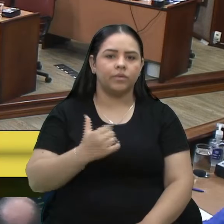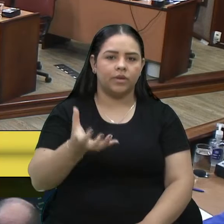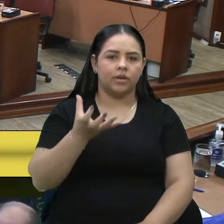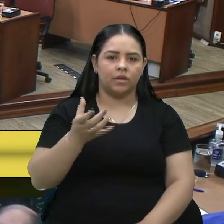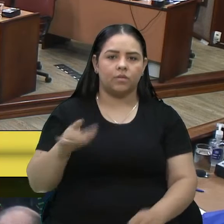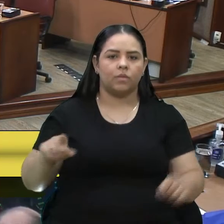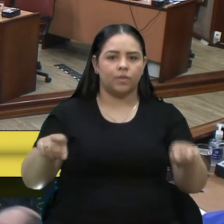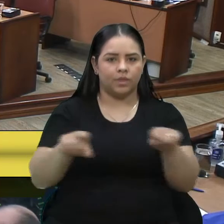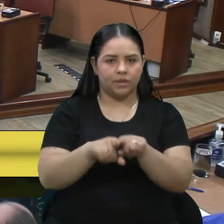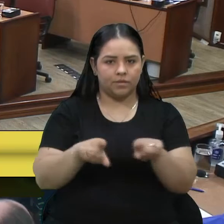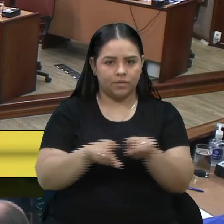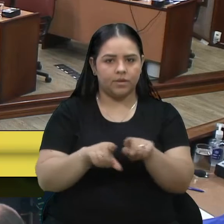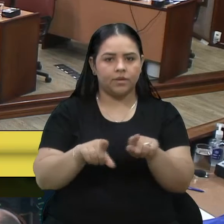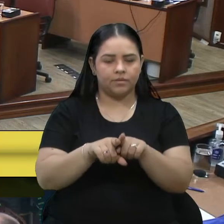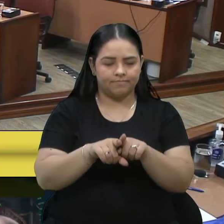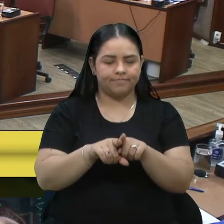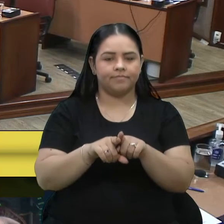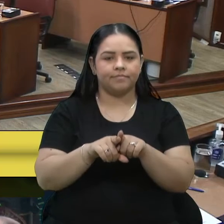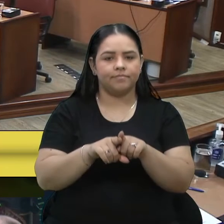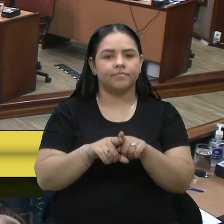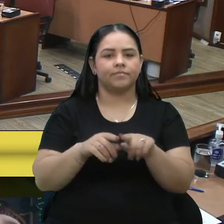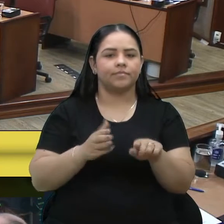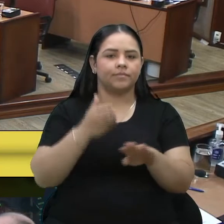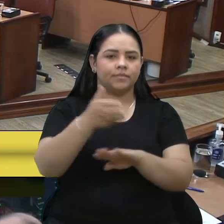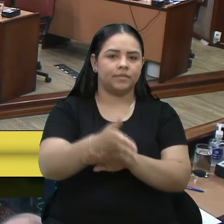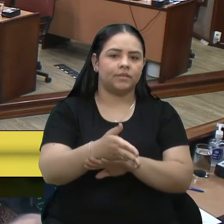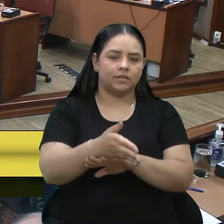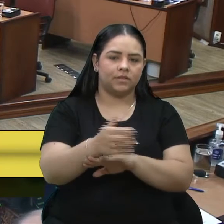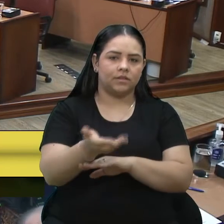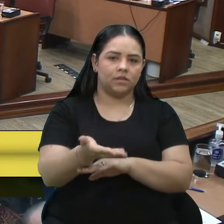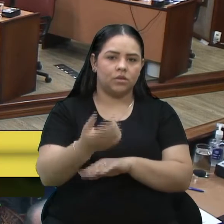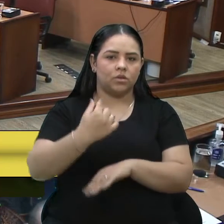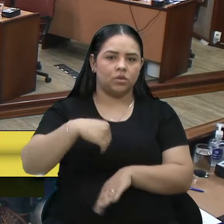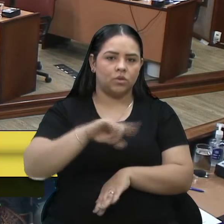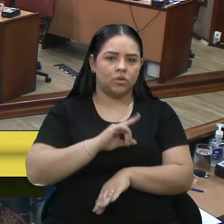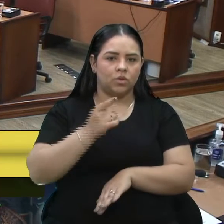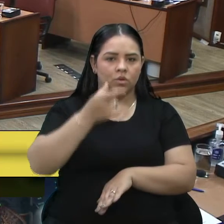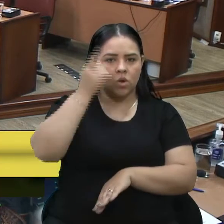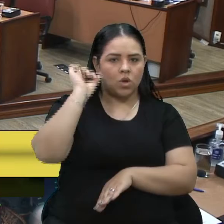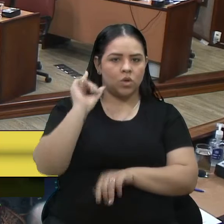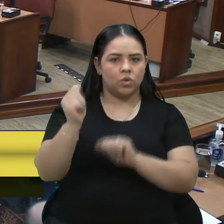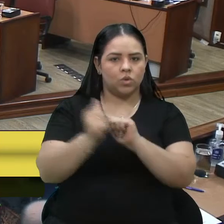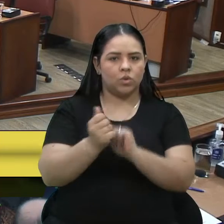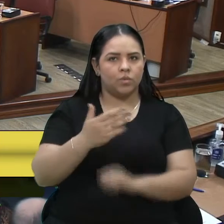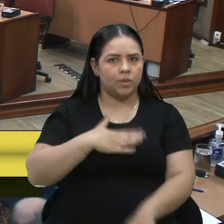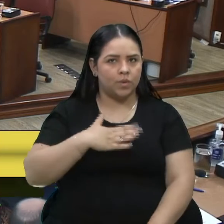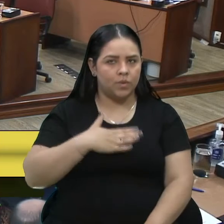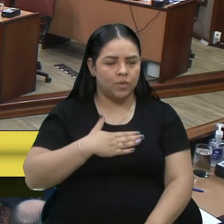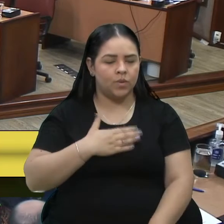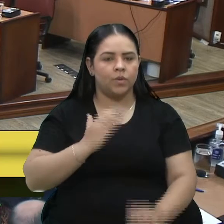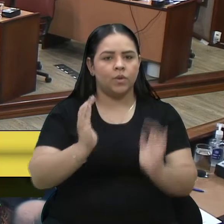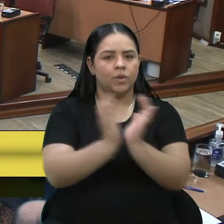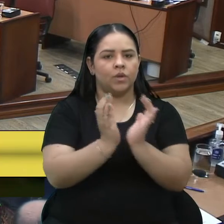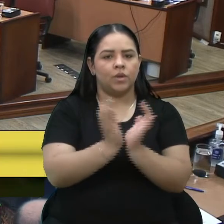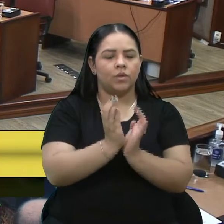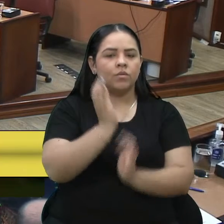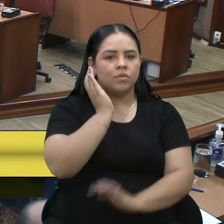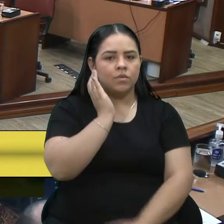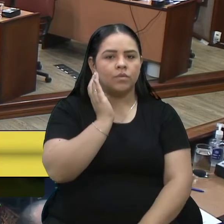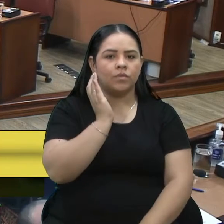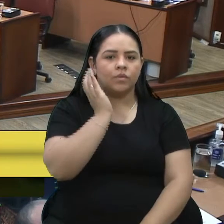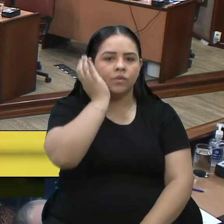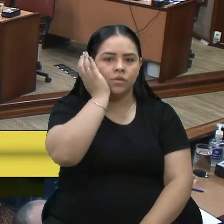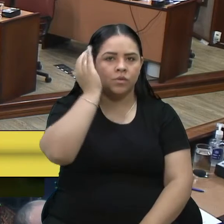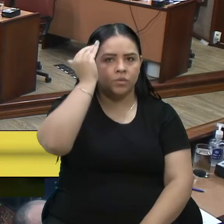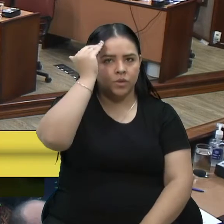fazer, fizemos ontem, junto com o meu colega Felipe, um voto de pesar